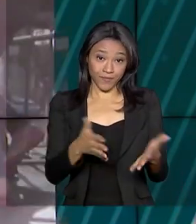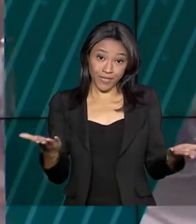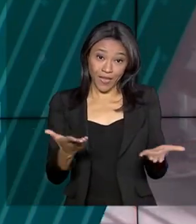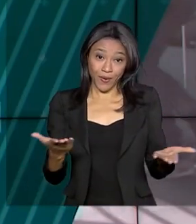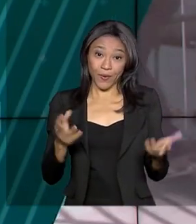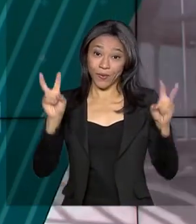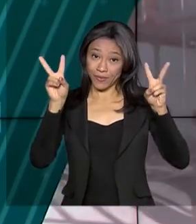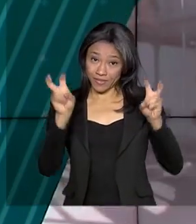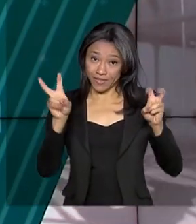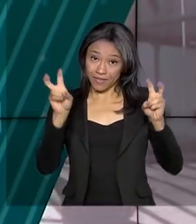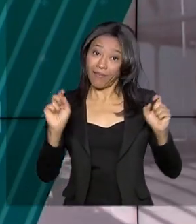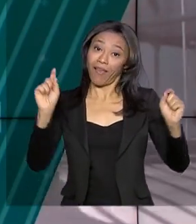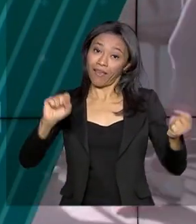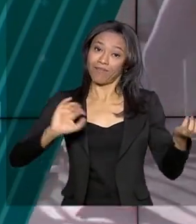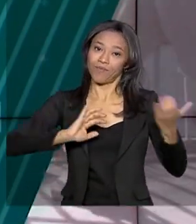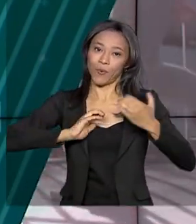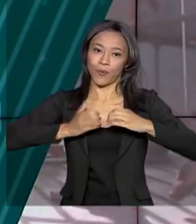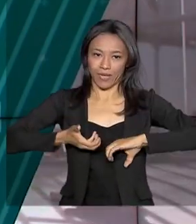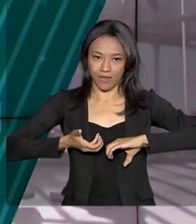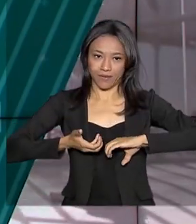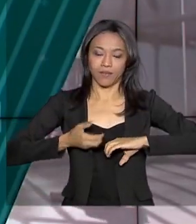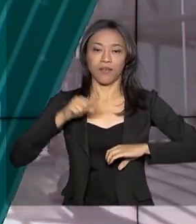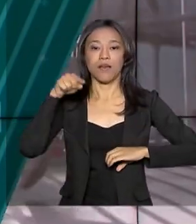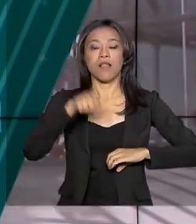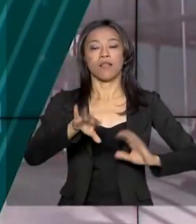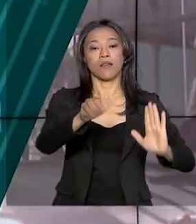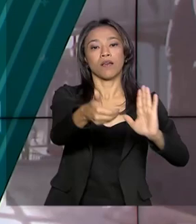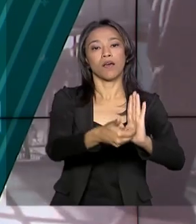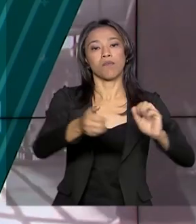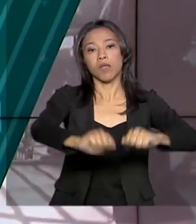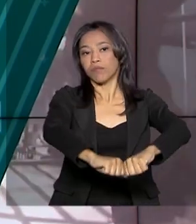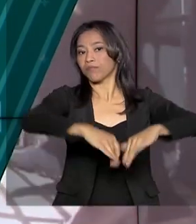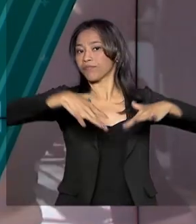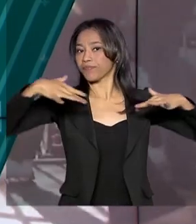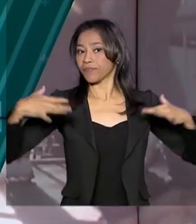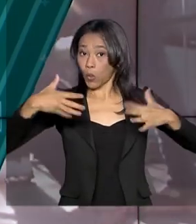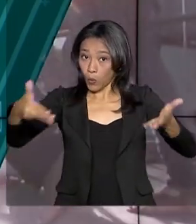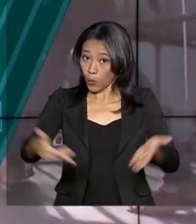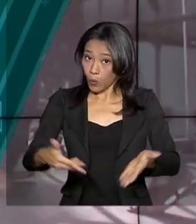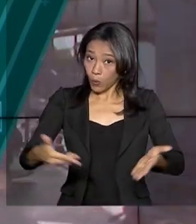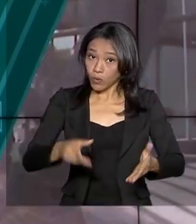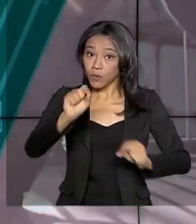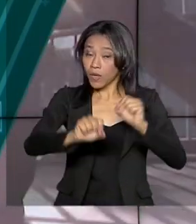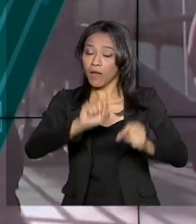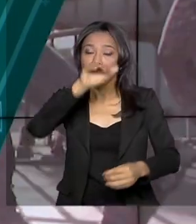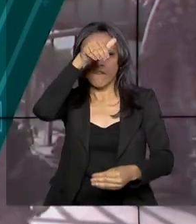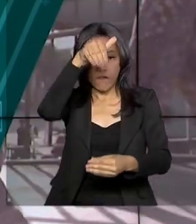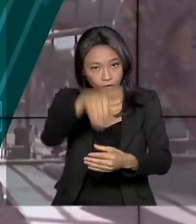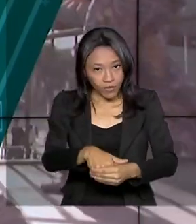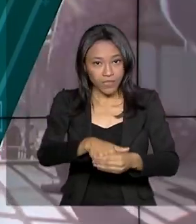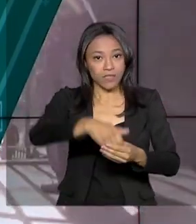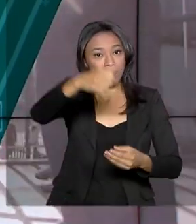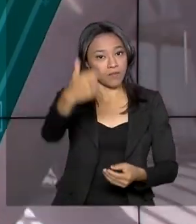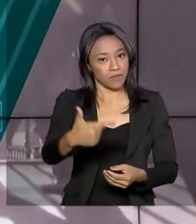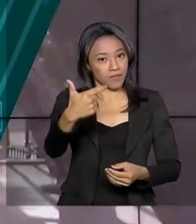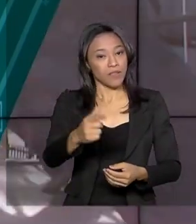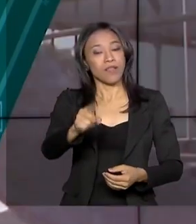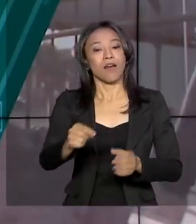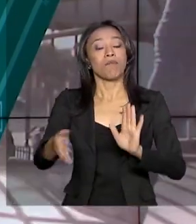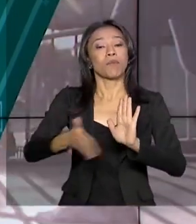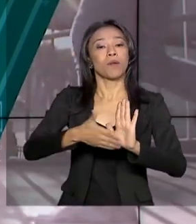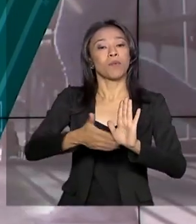o nosso assunto é o Congresso. No plenário da Câmara dos Deputados, a previsão para hoje é a votação em segundo turno da nova